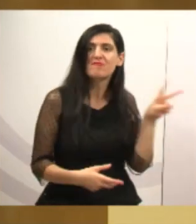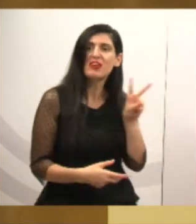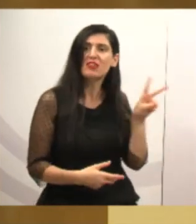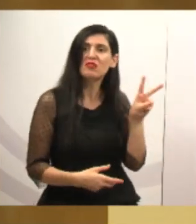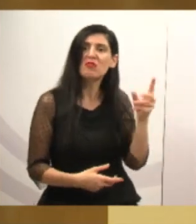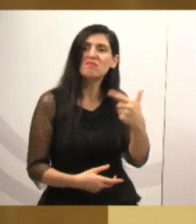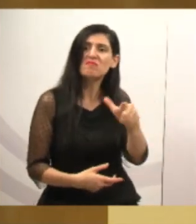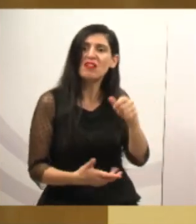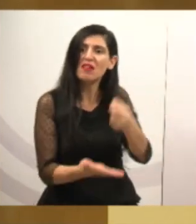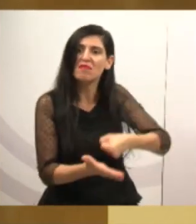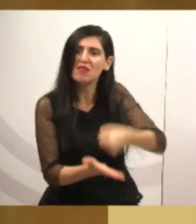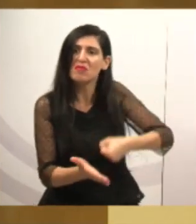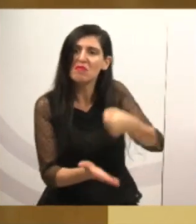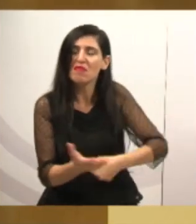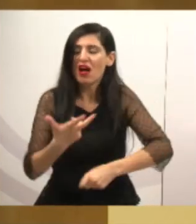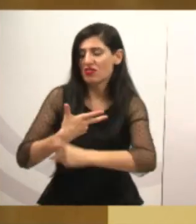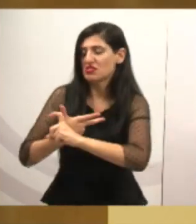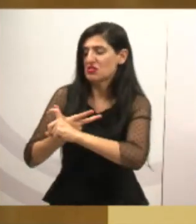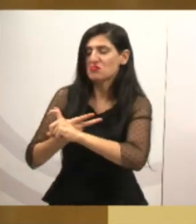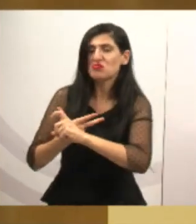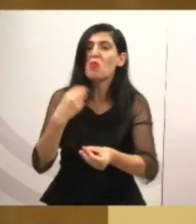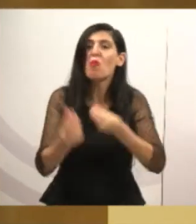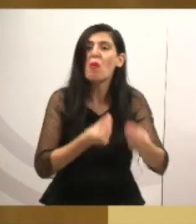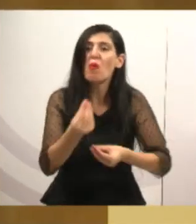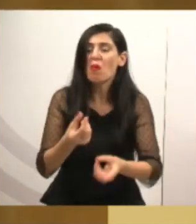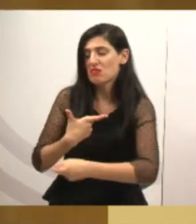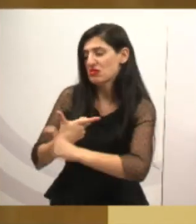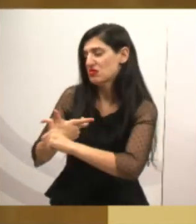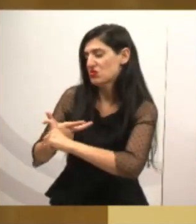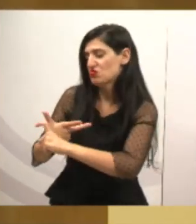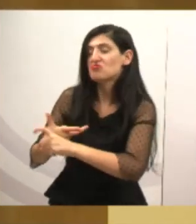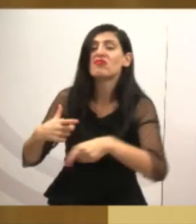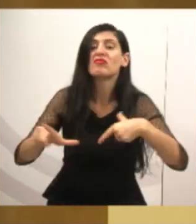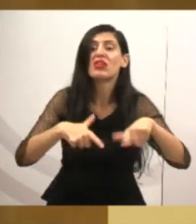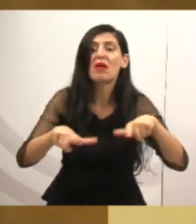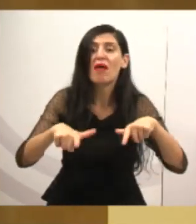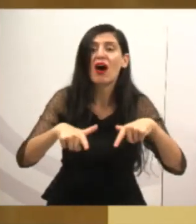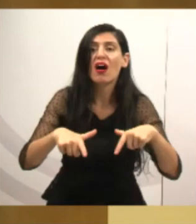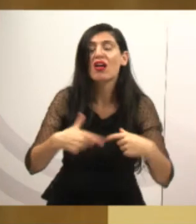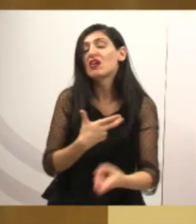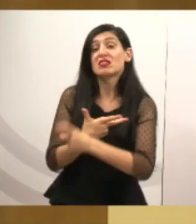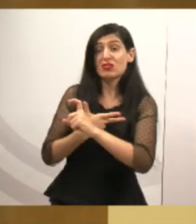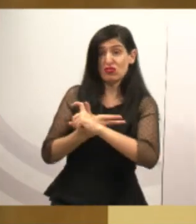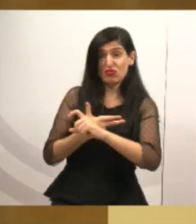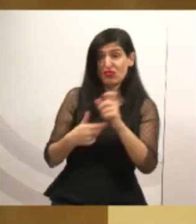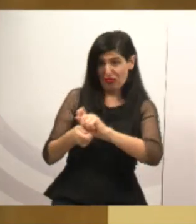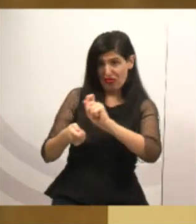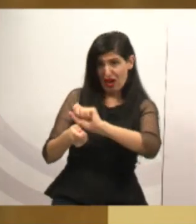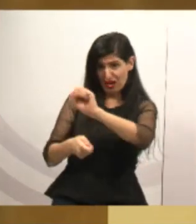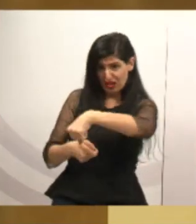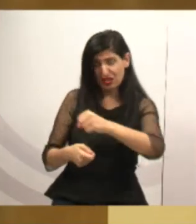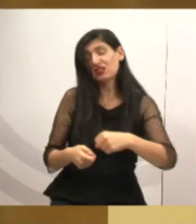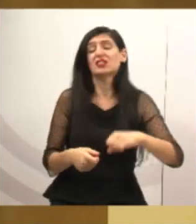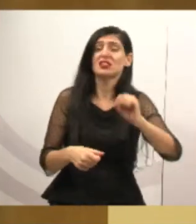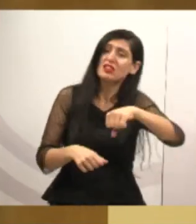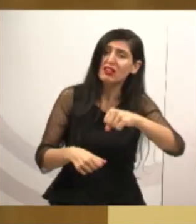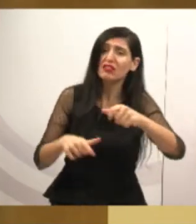infelizmente não anda, não caminha. Então, tem que ter essa unidade. O executivo faz o trabalho dele, e nós, enquanto